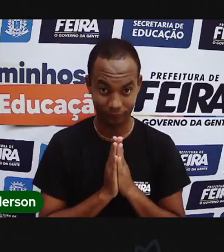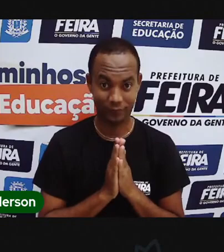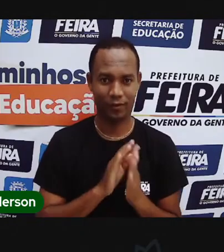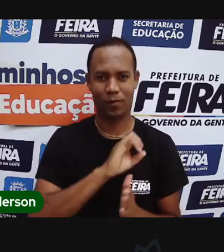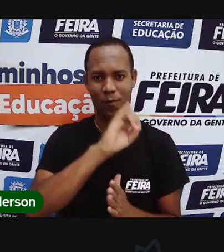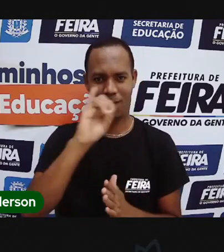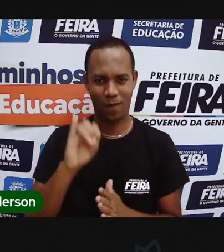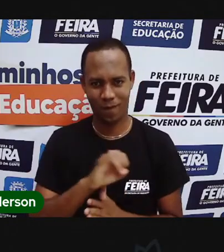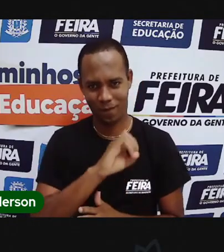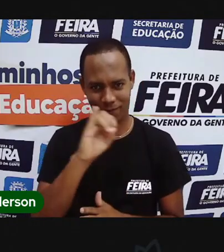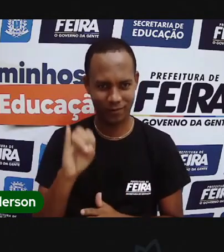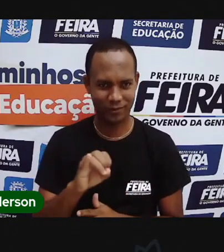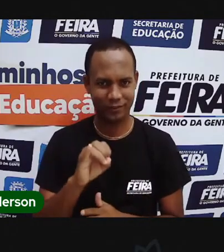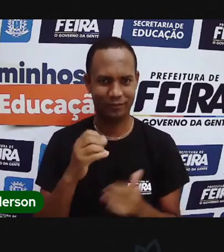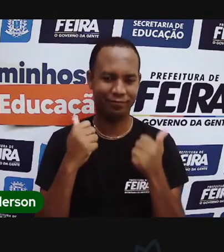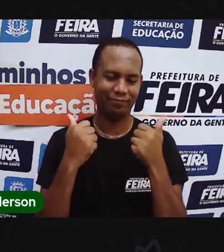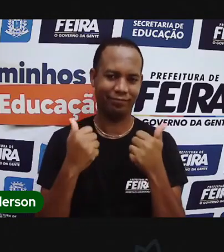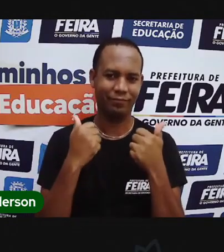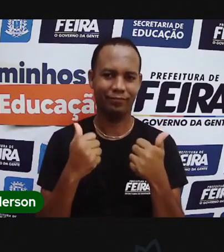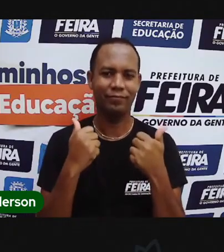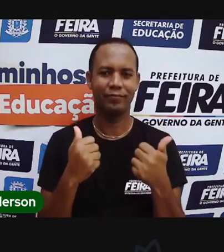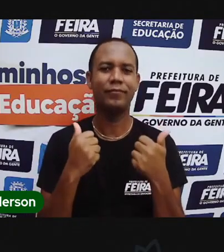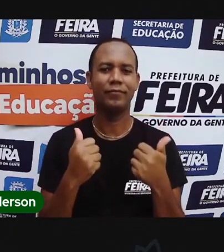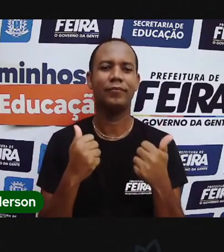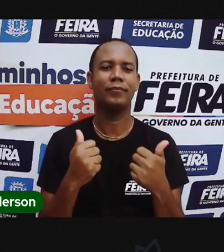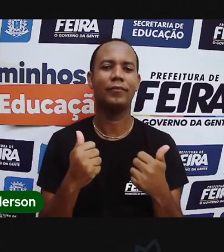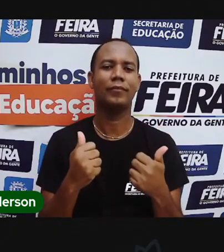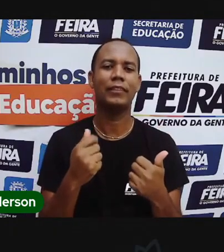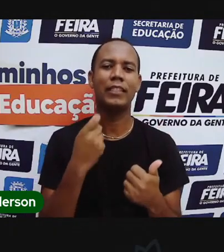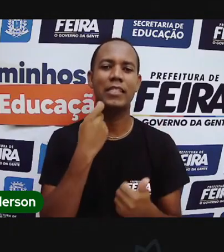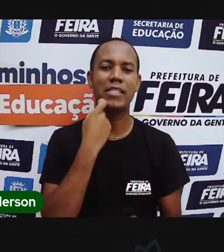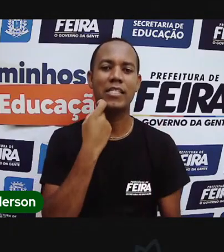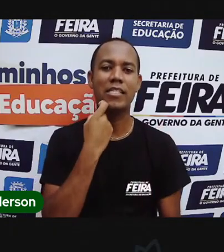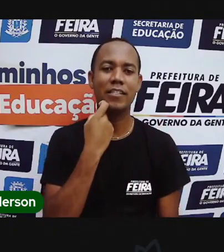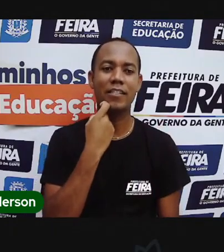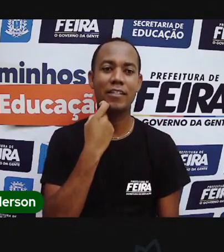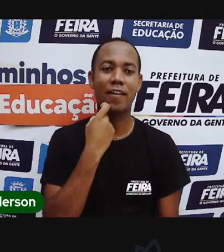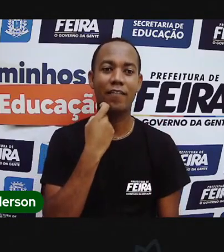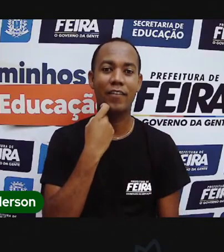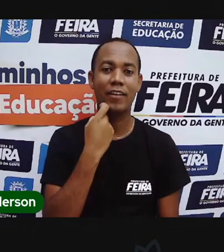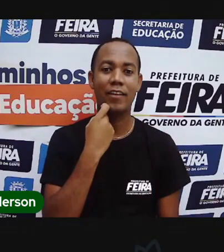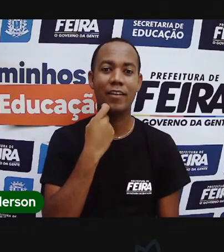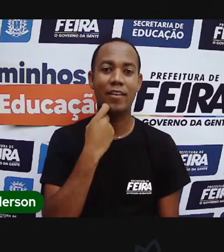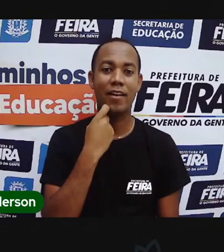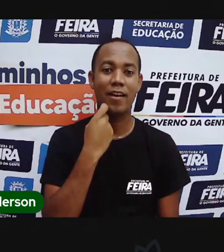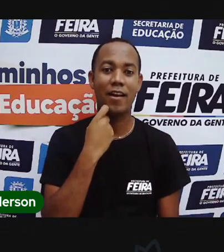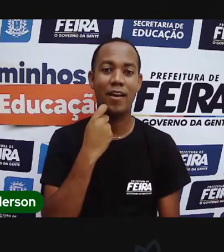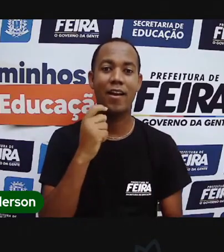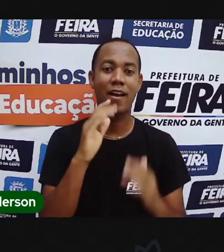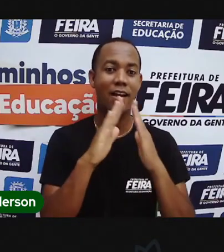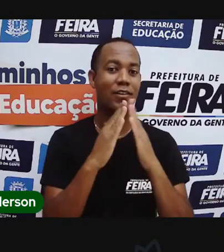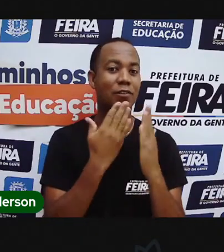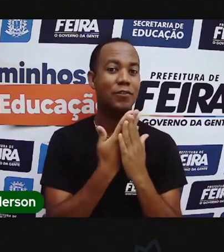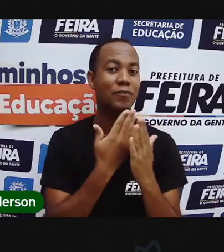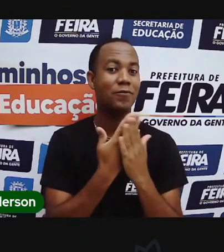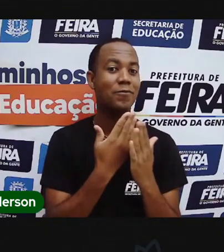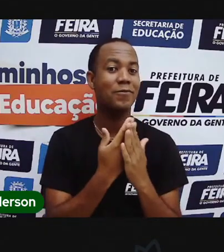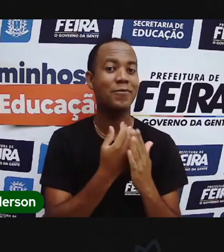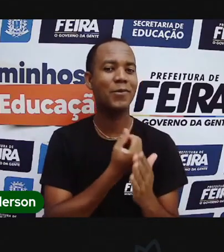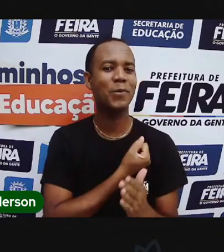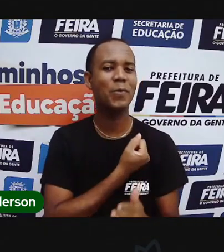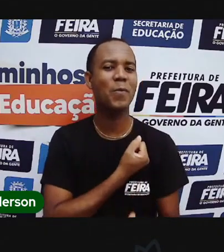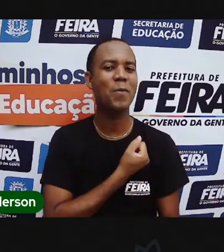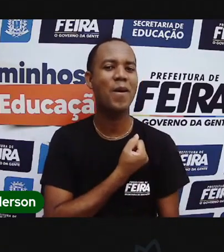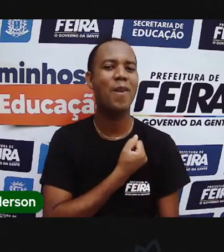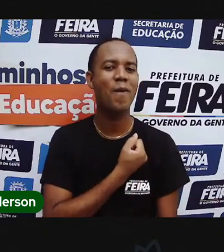Oi, tudo bem? Sexta-feira, mais uma aula da Bra Maria. E qual será